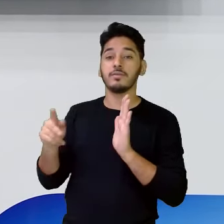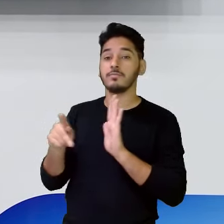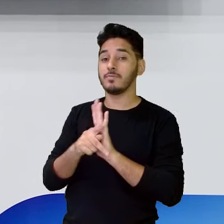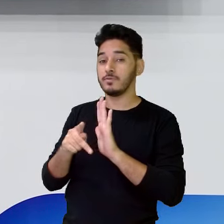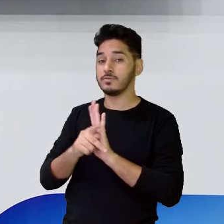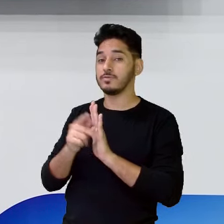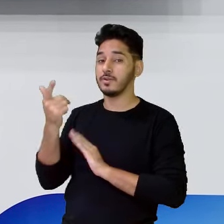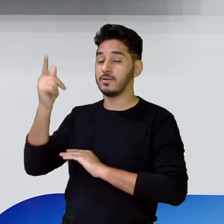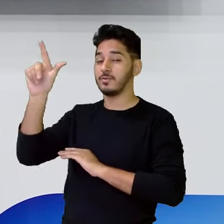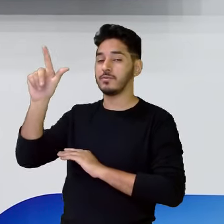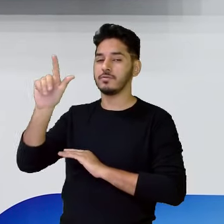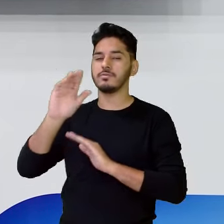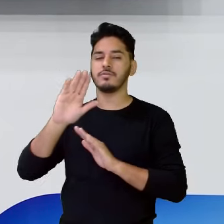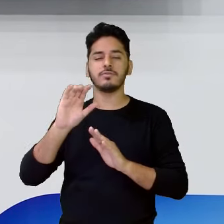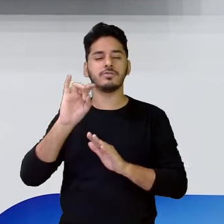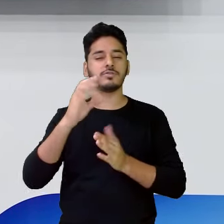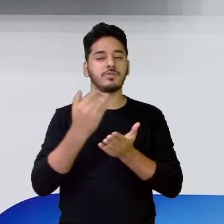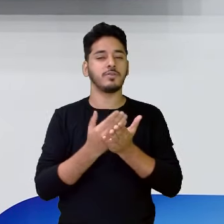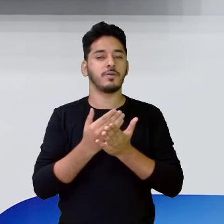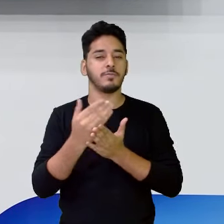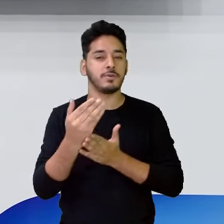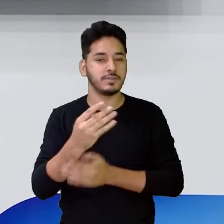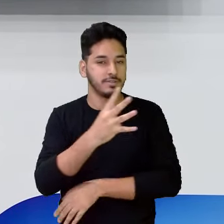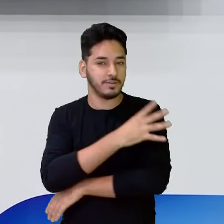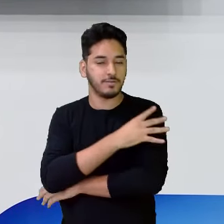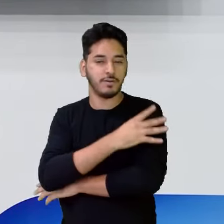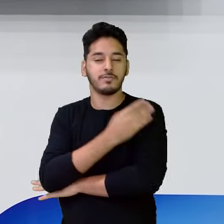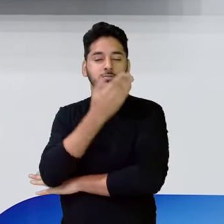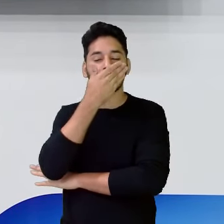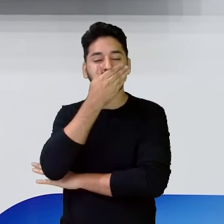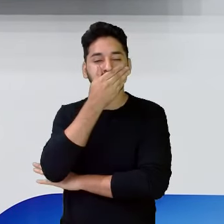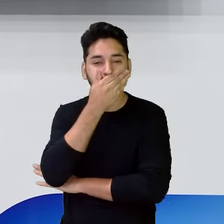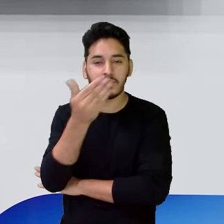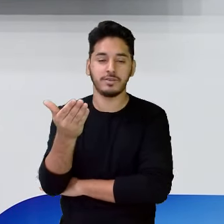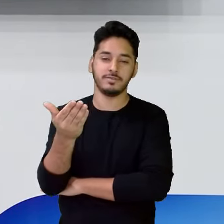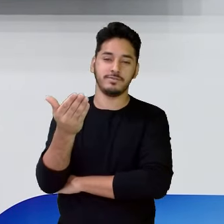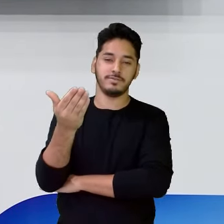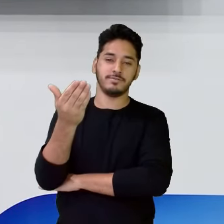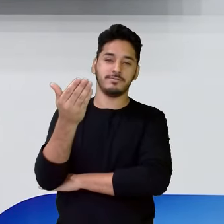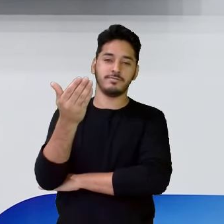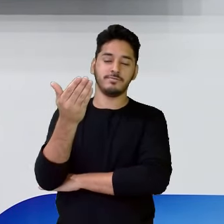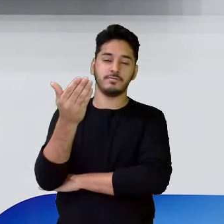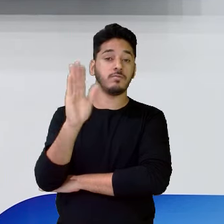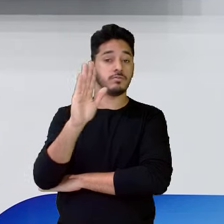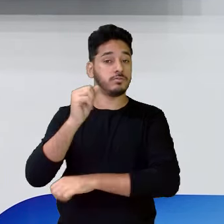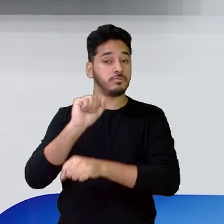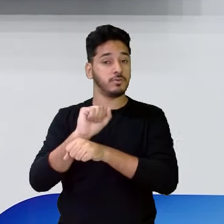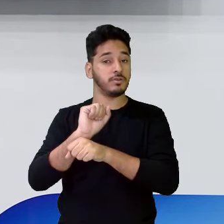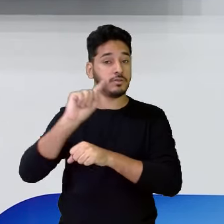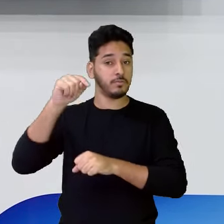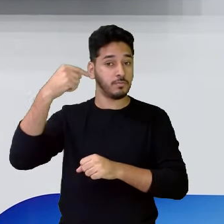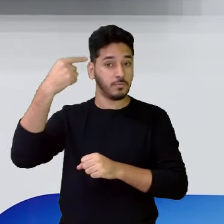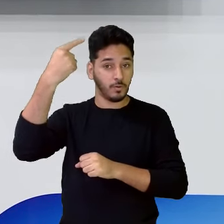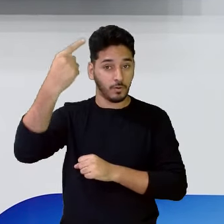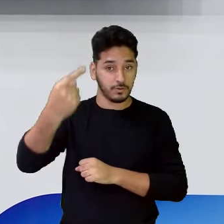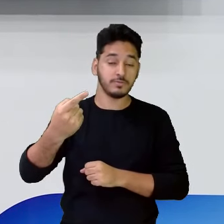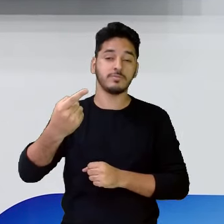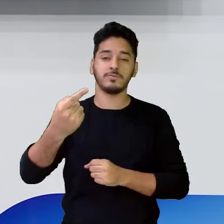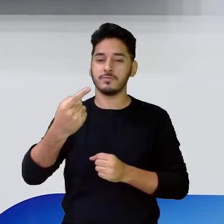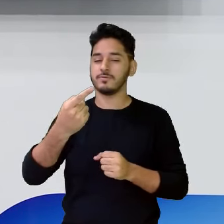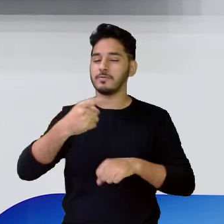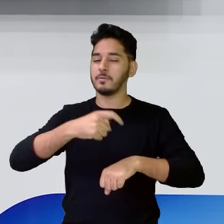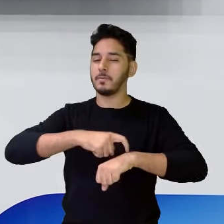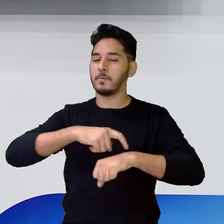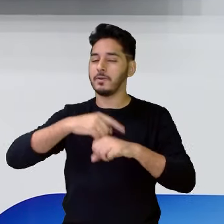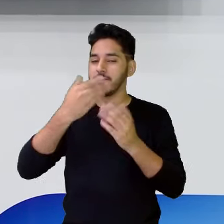Então, o nosso dia leitivo está apenas começando aqui no quarto ano. Um beijo, meus amores. Fico aguardando vocês para um próximo